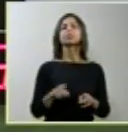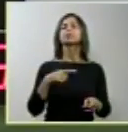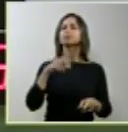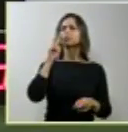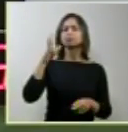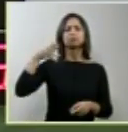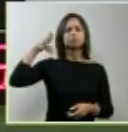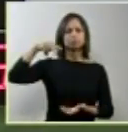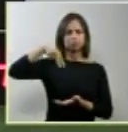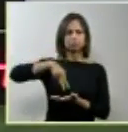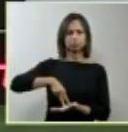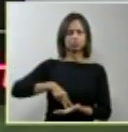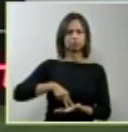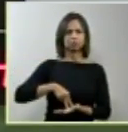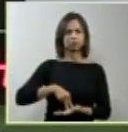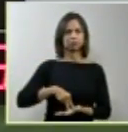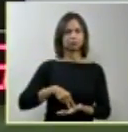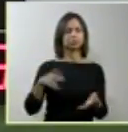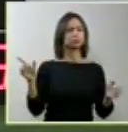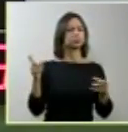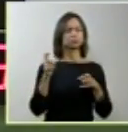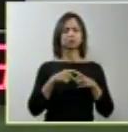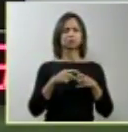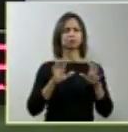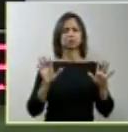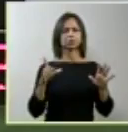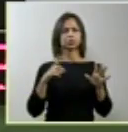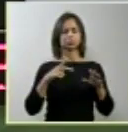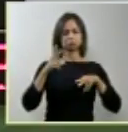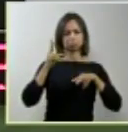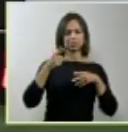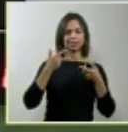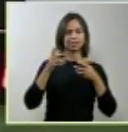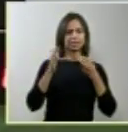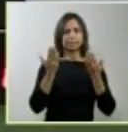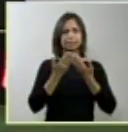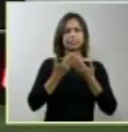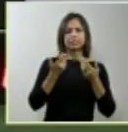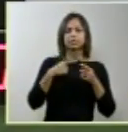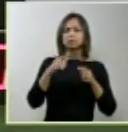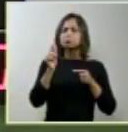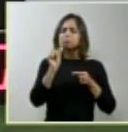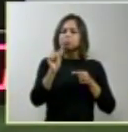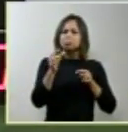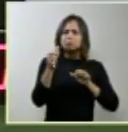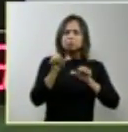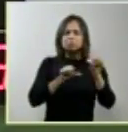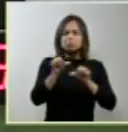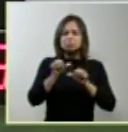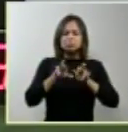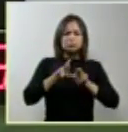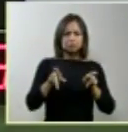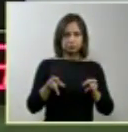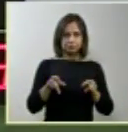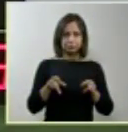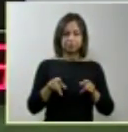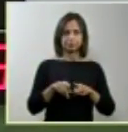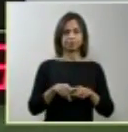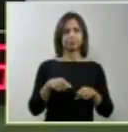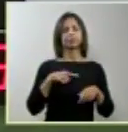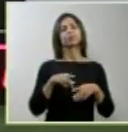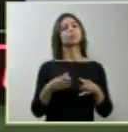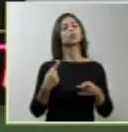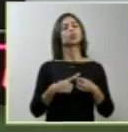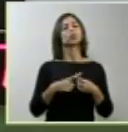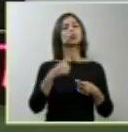depoimento, não se prende a pequenas variações de um diagnóstico, cuja